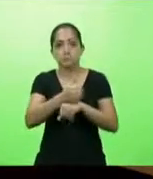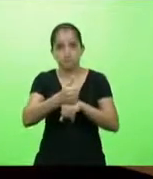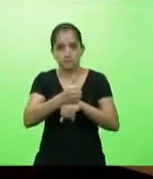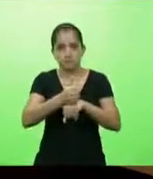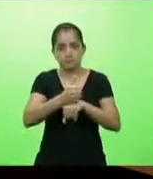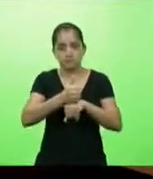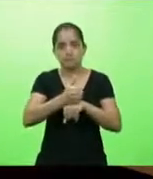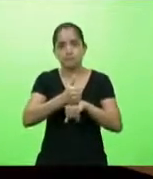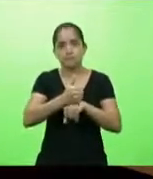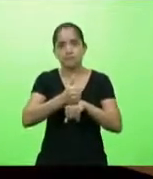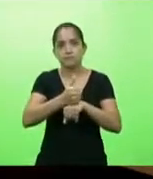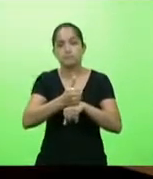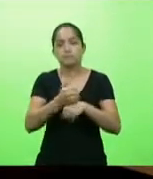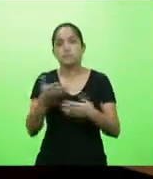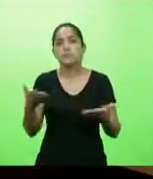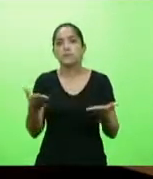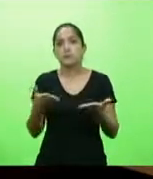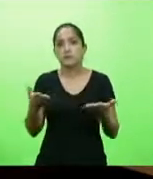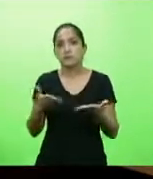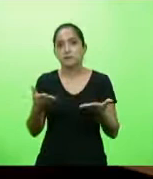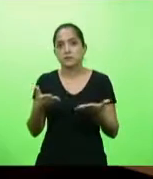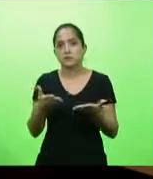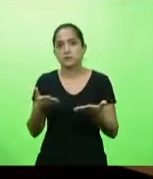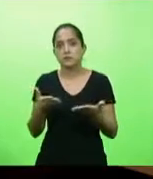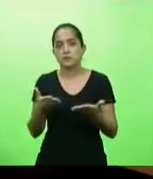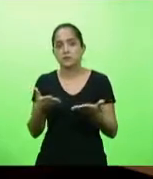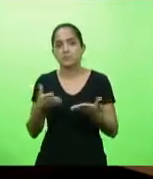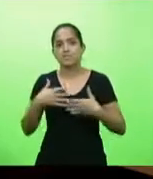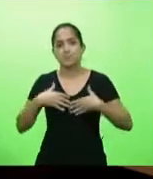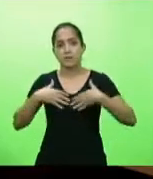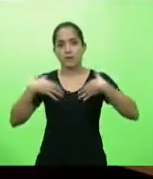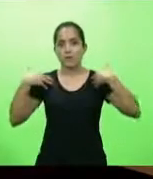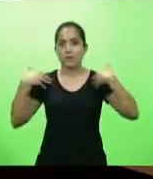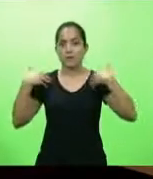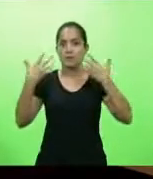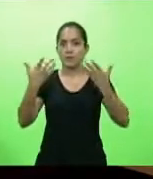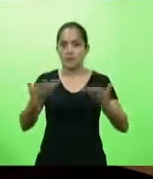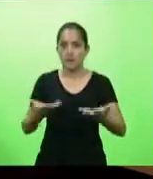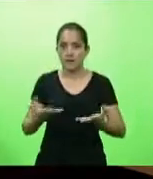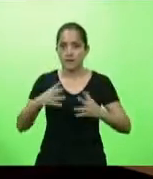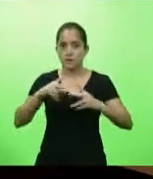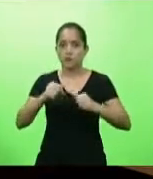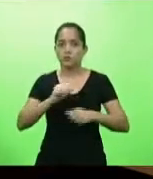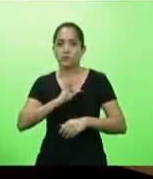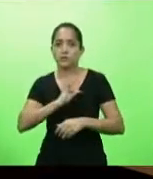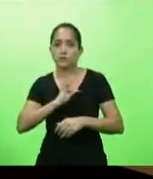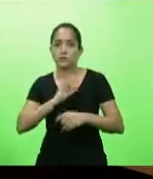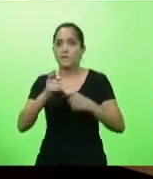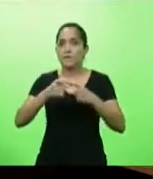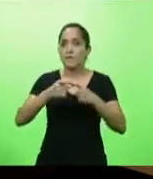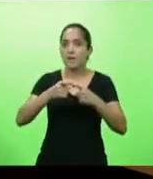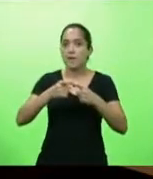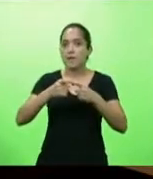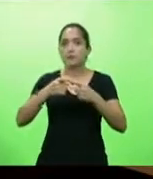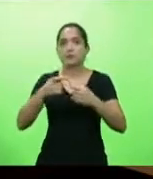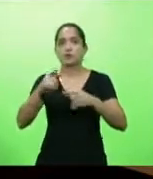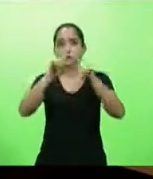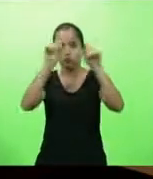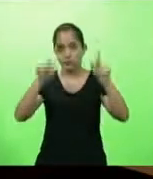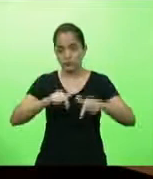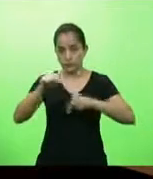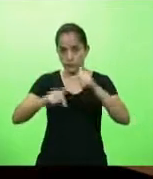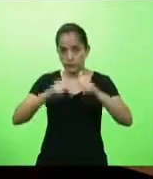eu quero render a nossa homenagem a todos os técnicos, médicos e funcionários